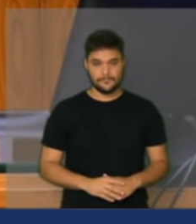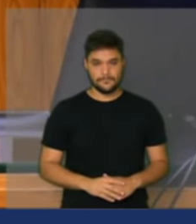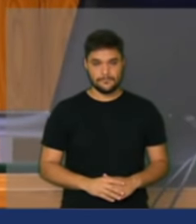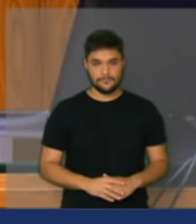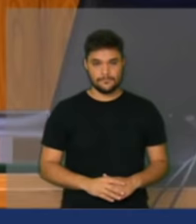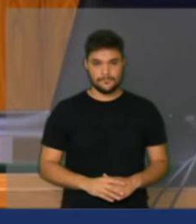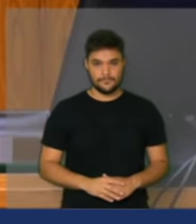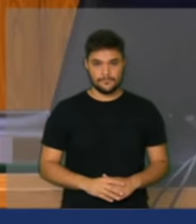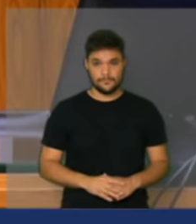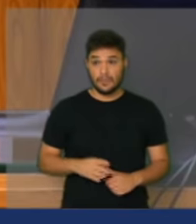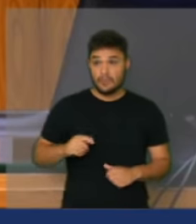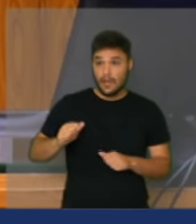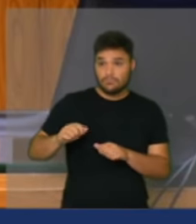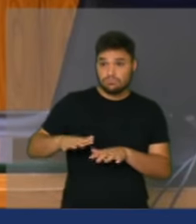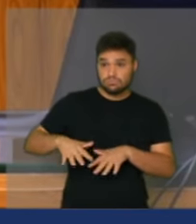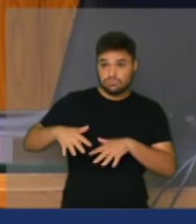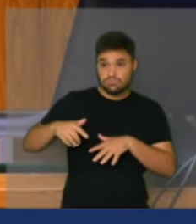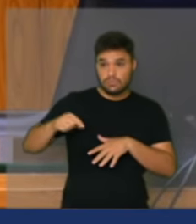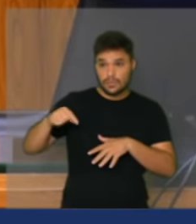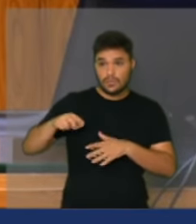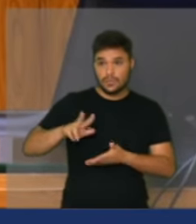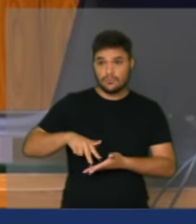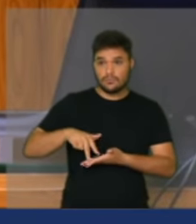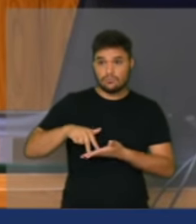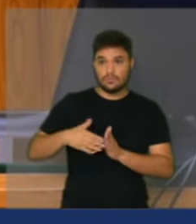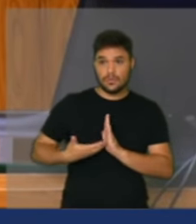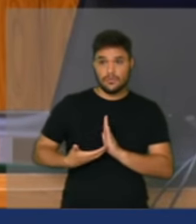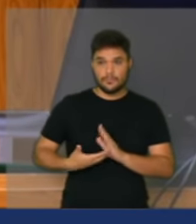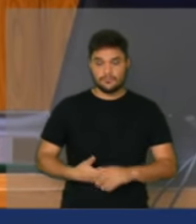Está no plenário da Câmara da dos Deputados.